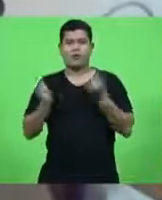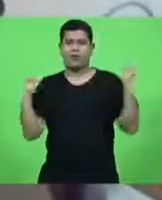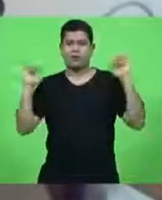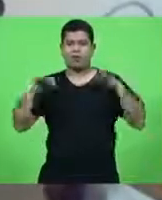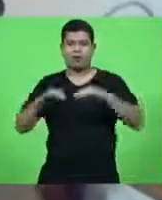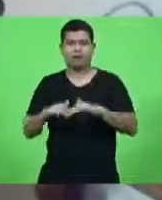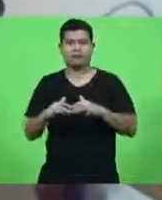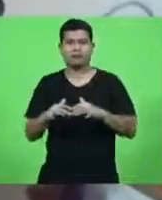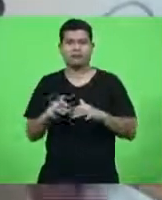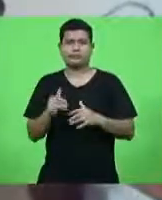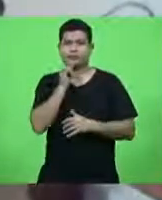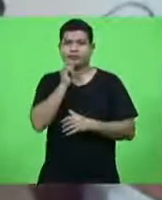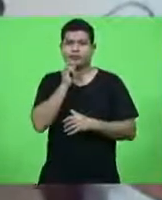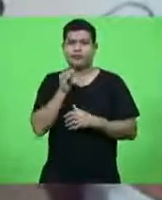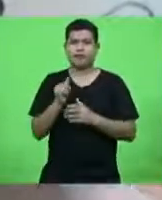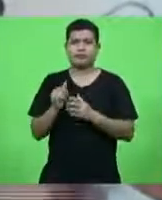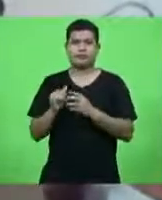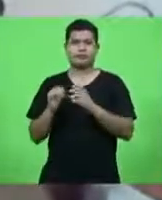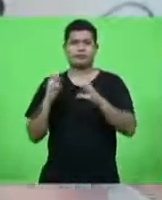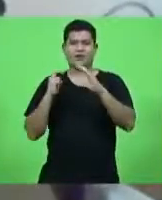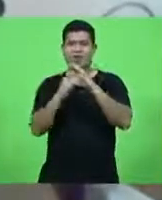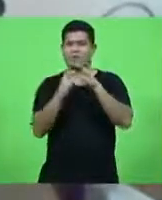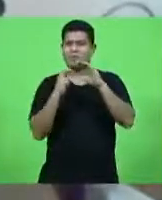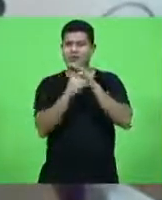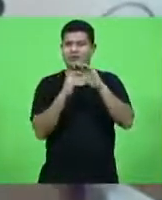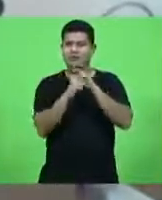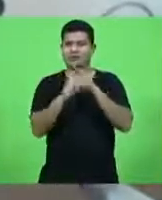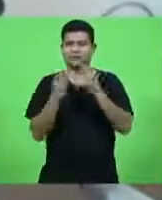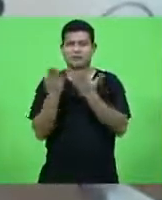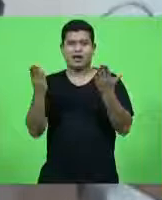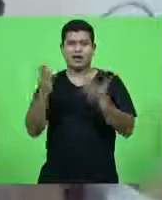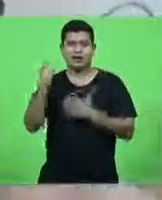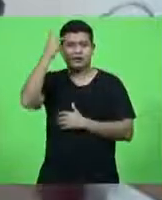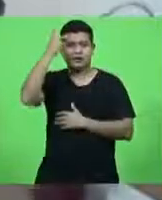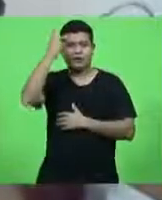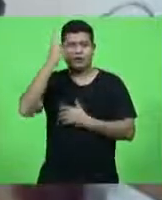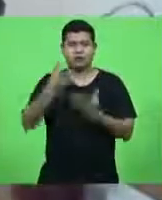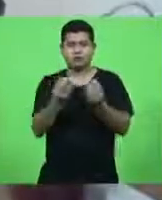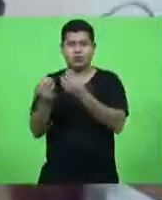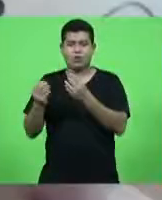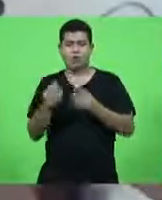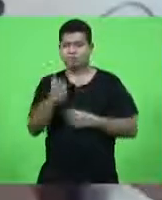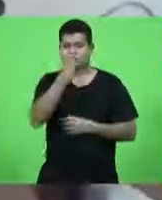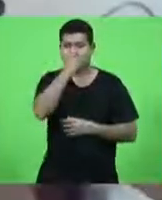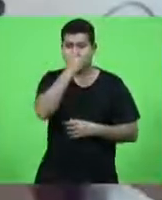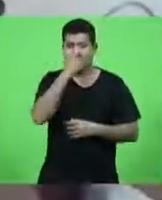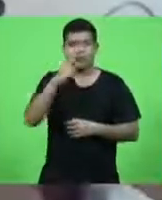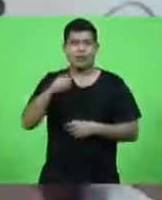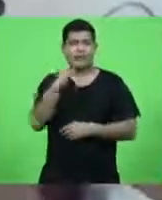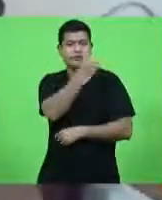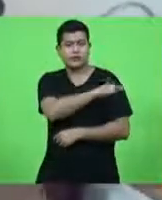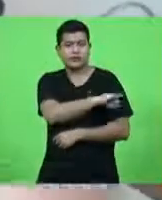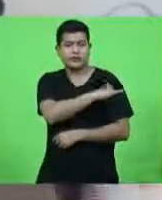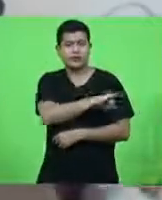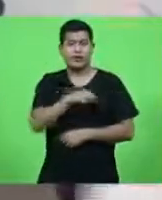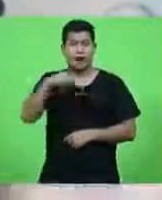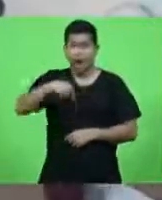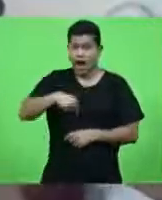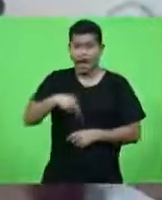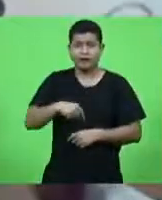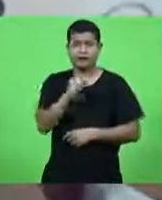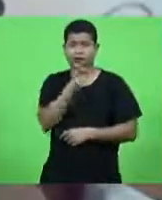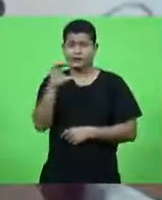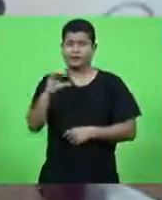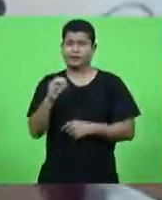metrôs em São Paulo estão uma vergonha no Rio de Janeiro nós é porque não tem metrô entendeu mas os ônibus também lotados estão uma